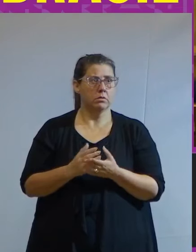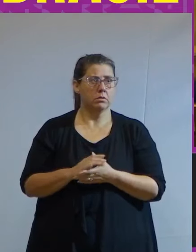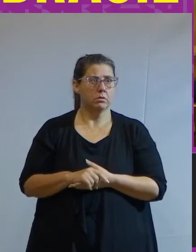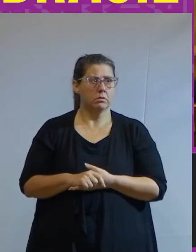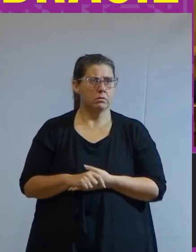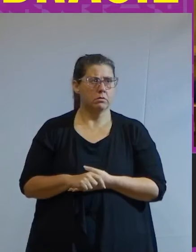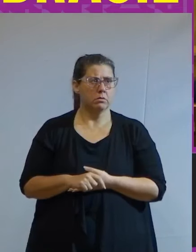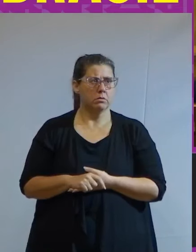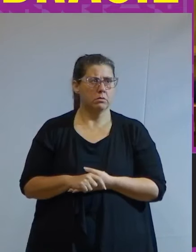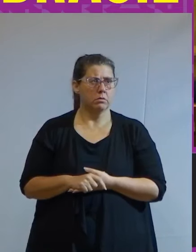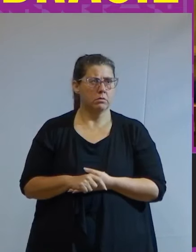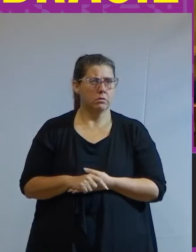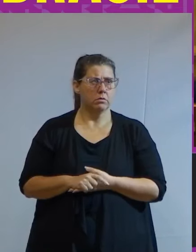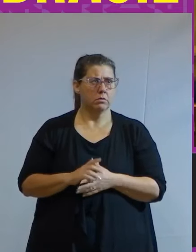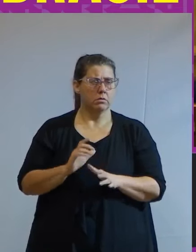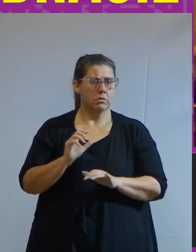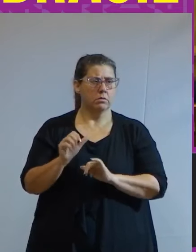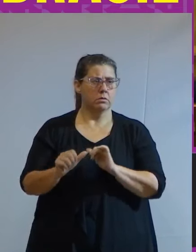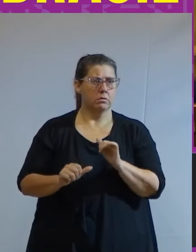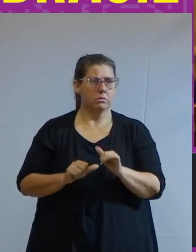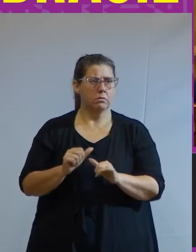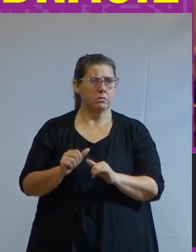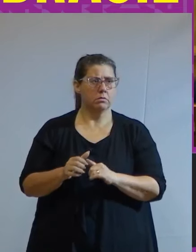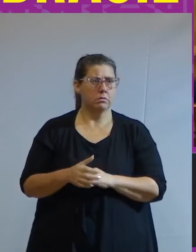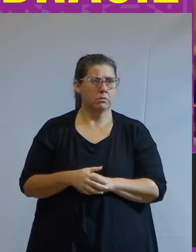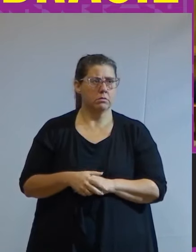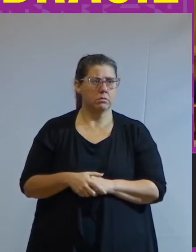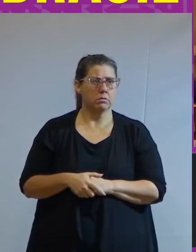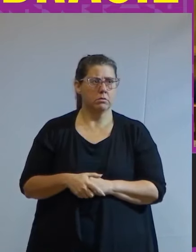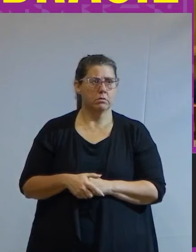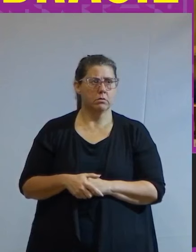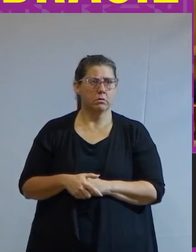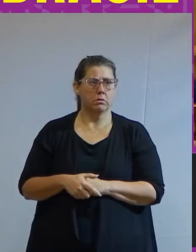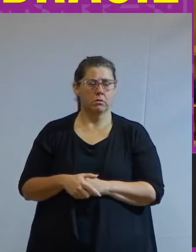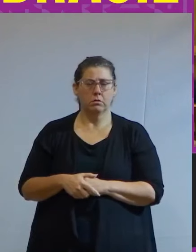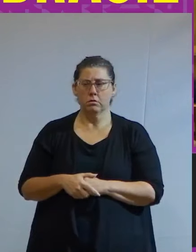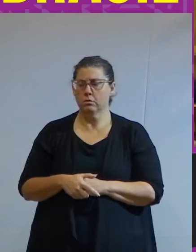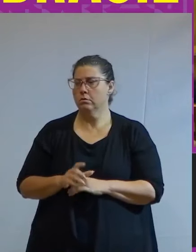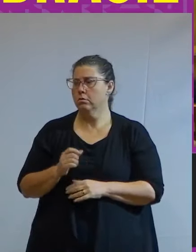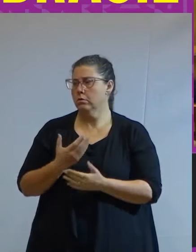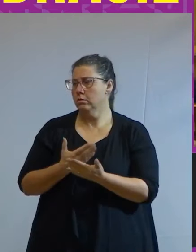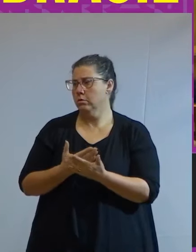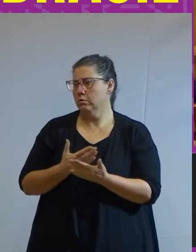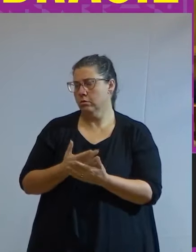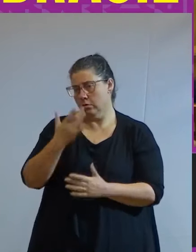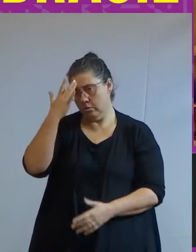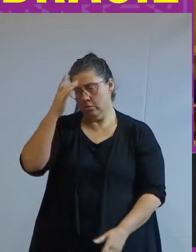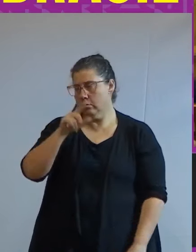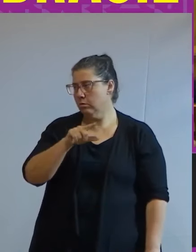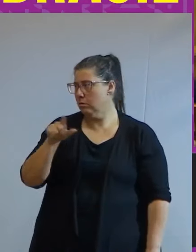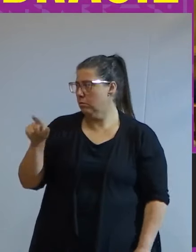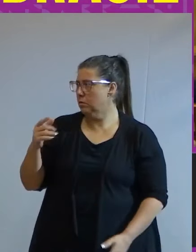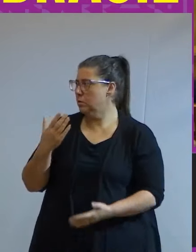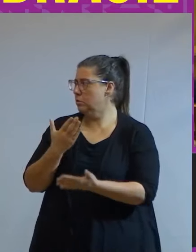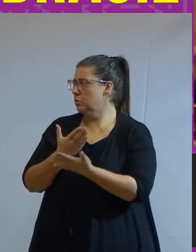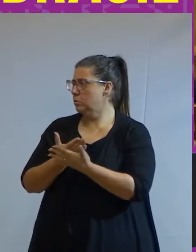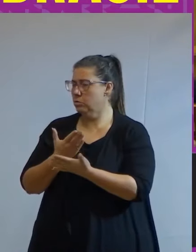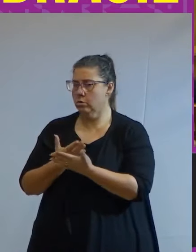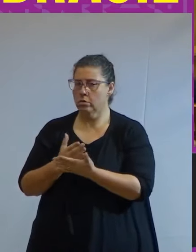e isso é uma mudança notável eu fico pensando na época que eu estudei o era que você estudou o próprio Padmira